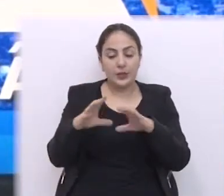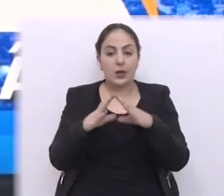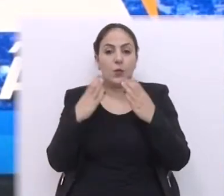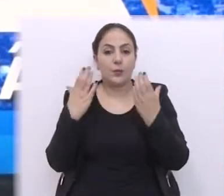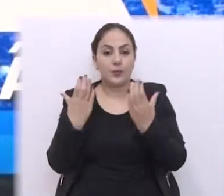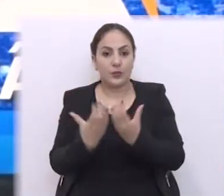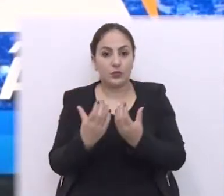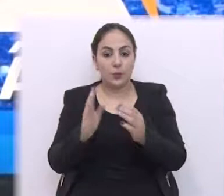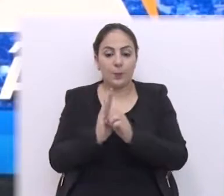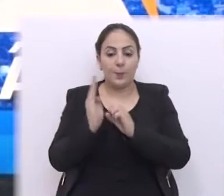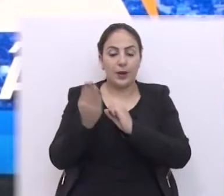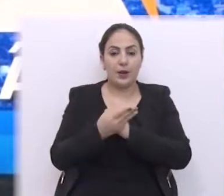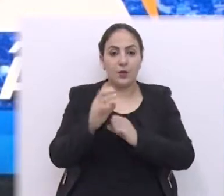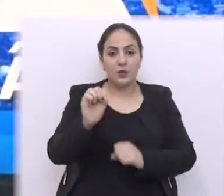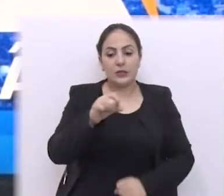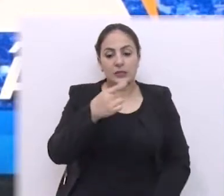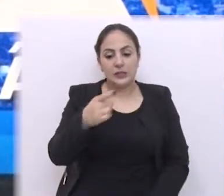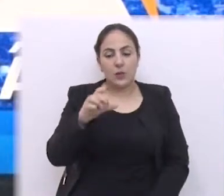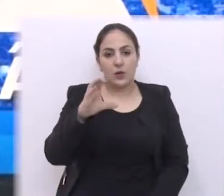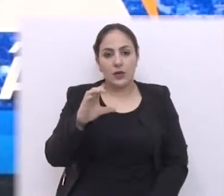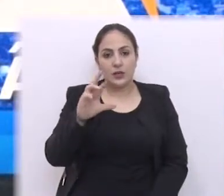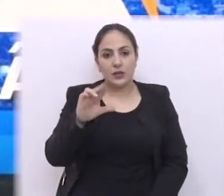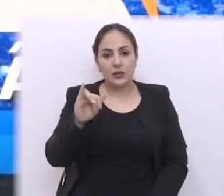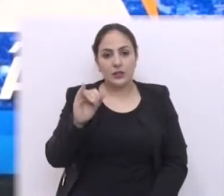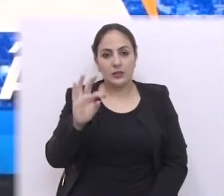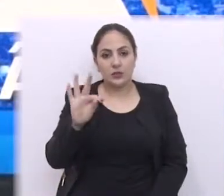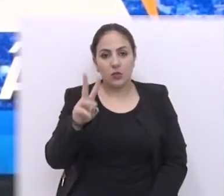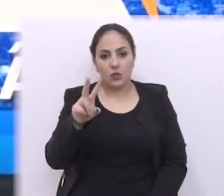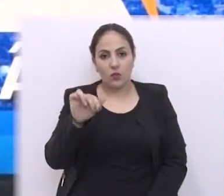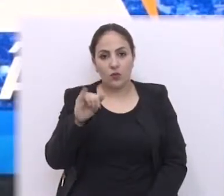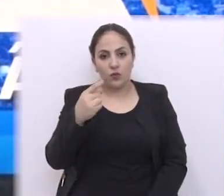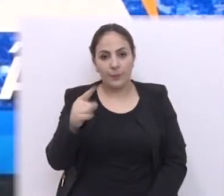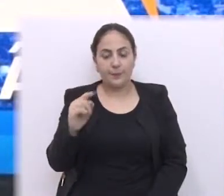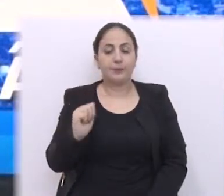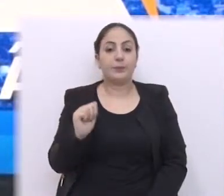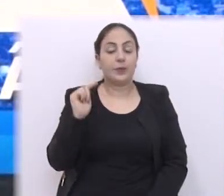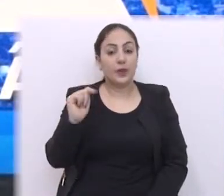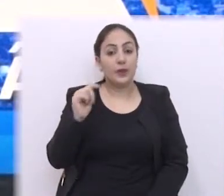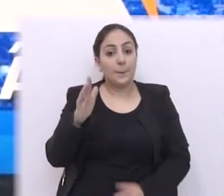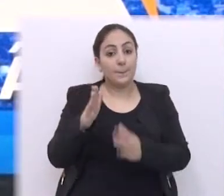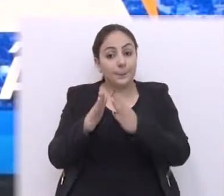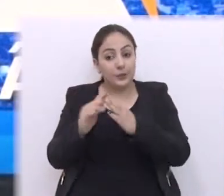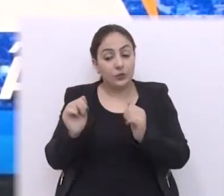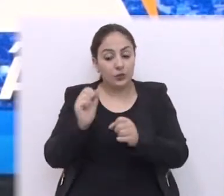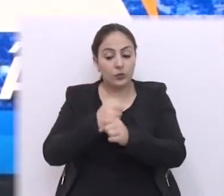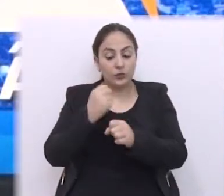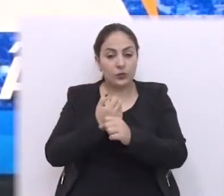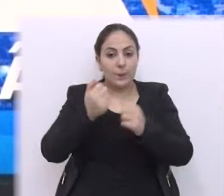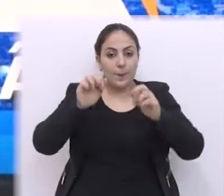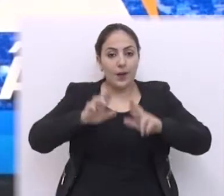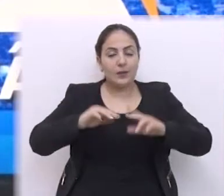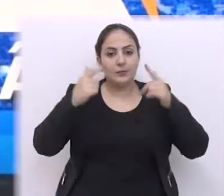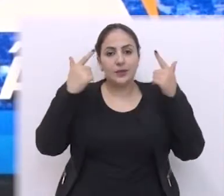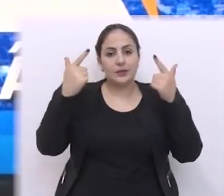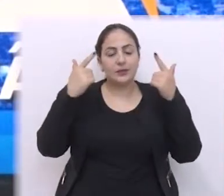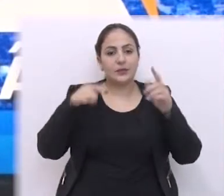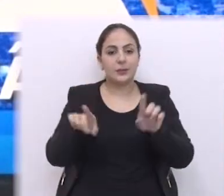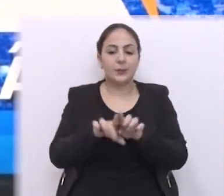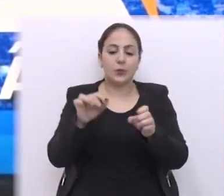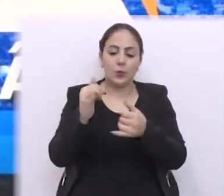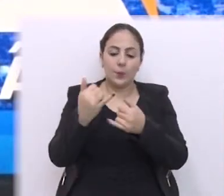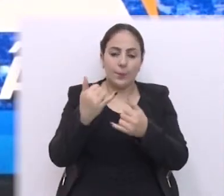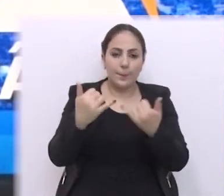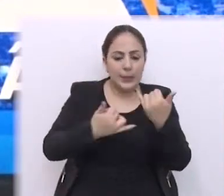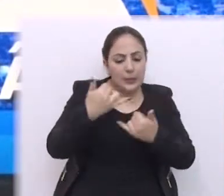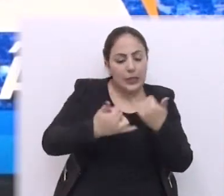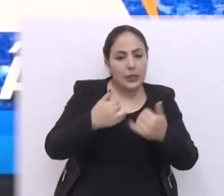nova demanda da comunidade do bairro São Cristóvão. O parlamentar está solicitando a construção de uma área de lazer